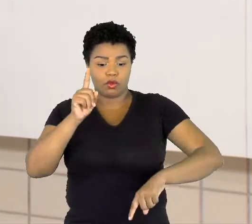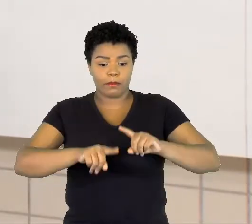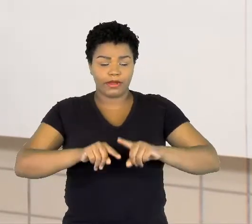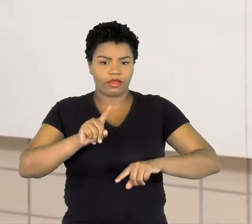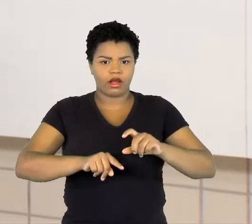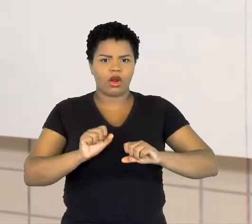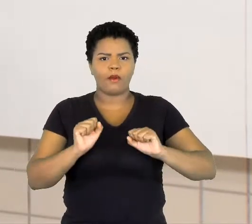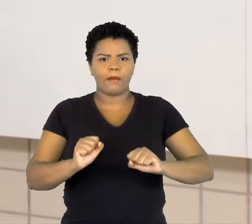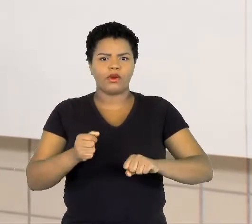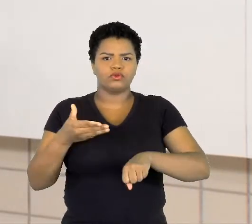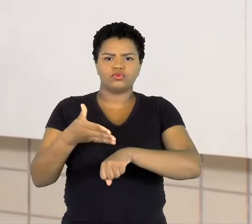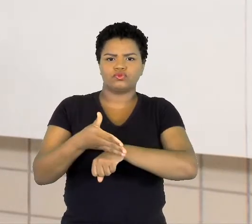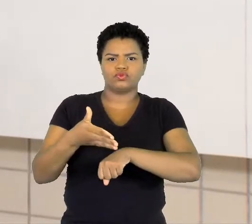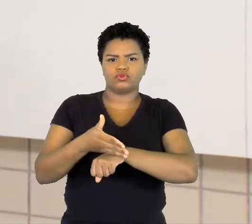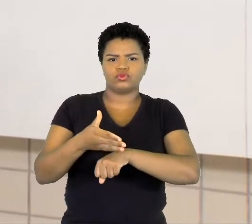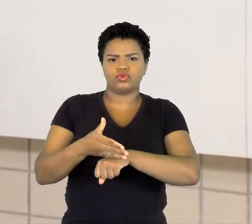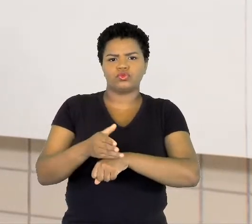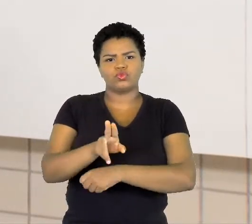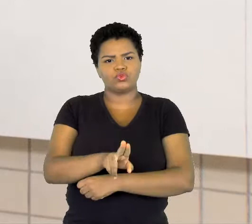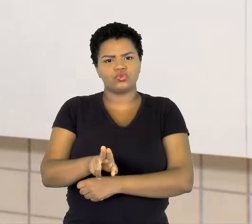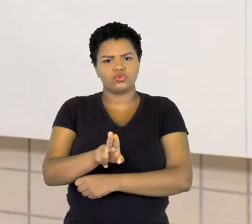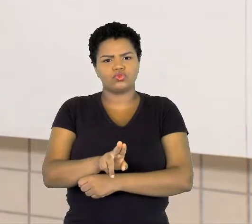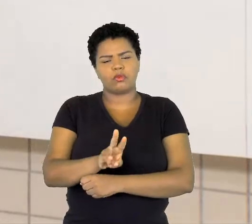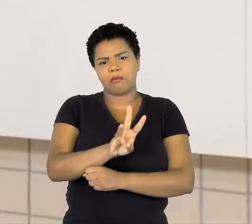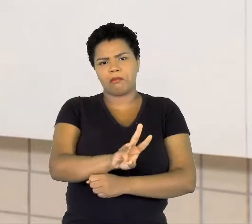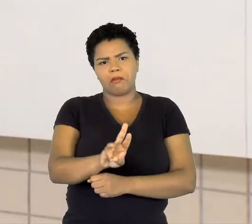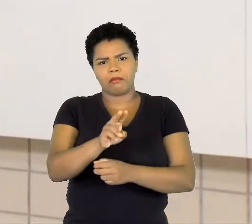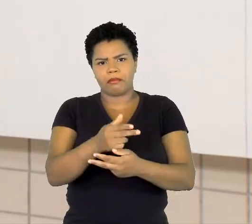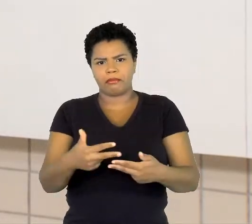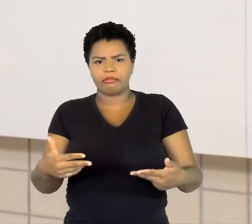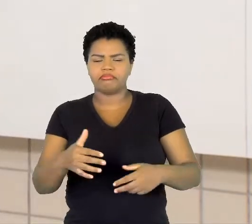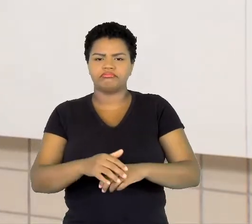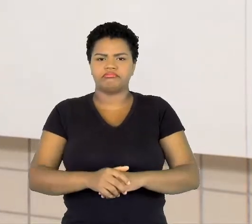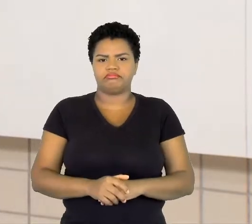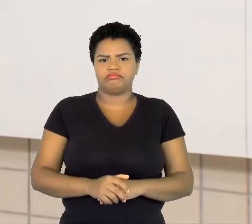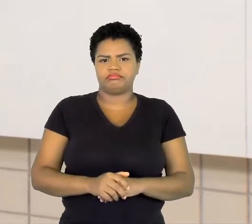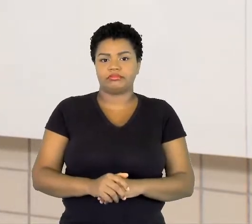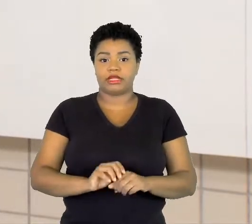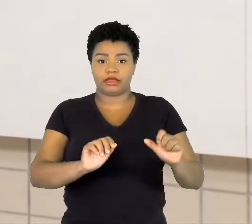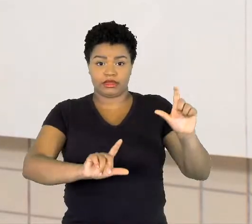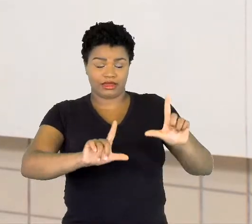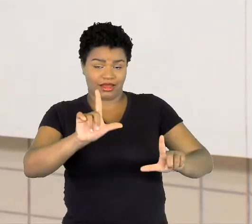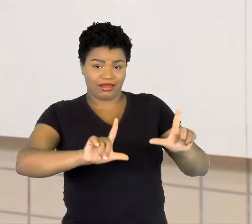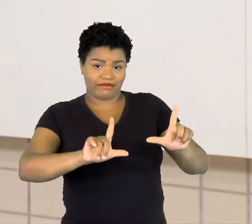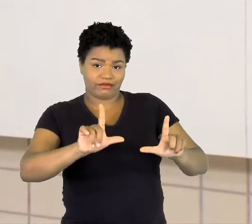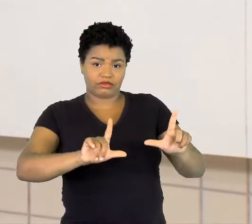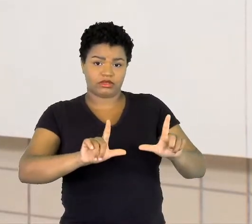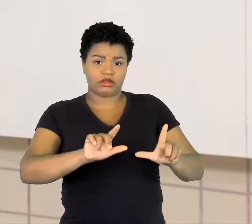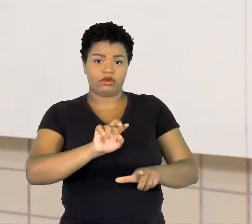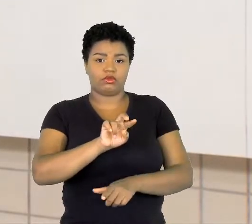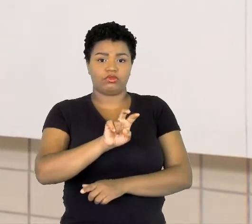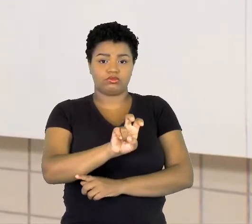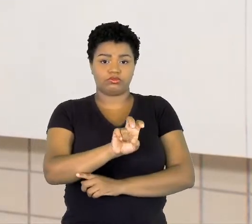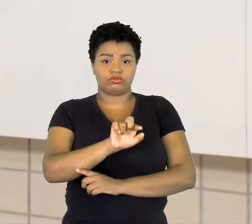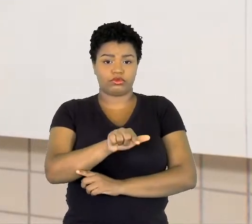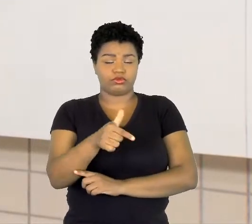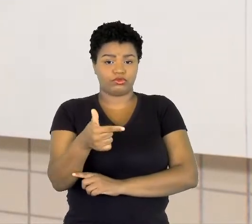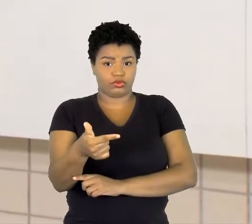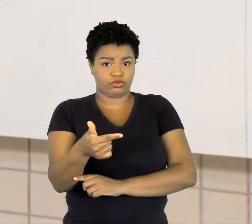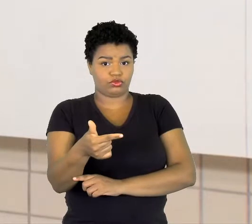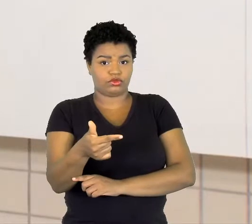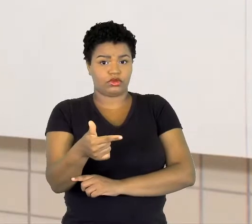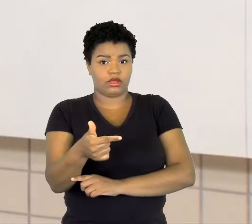acessar com o uso de algumas plataformas. Na televisão, sintonize o canal 5.2, a